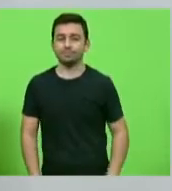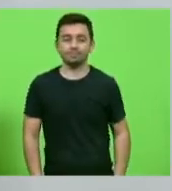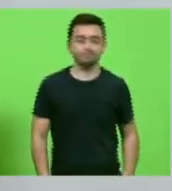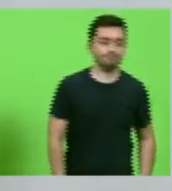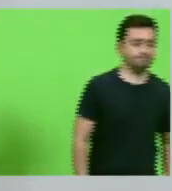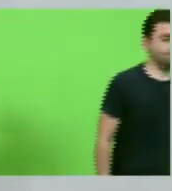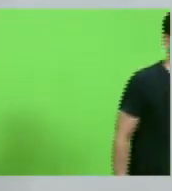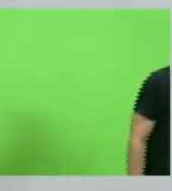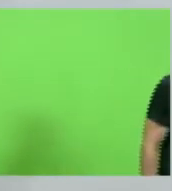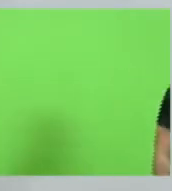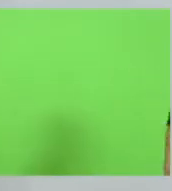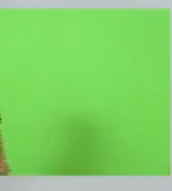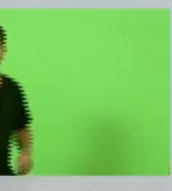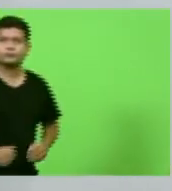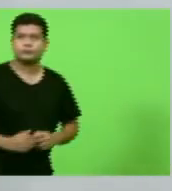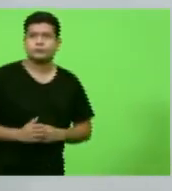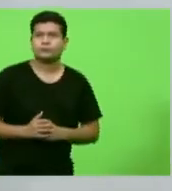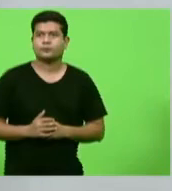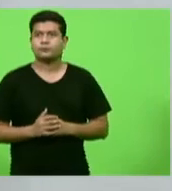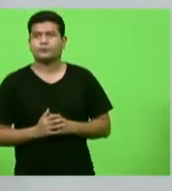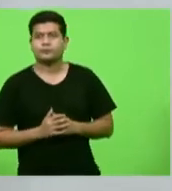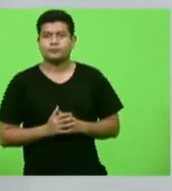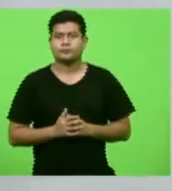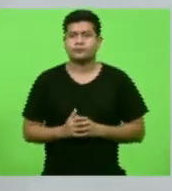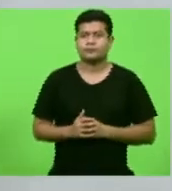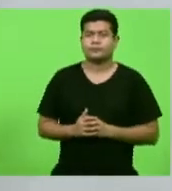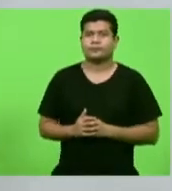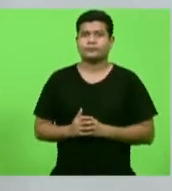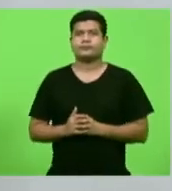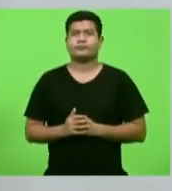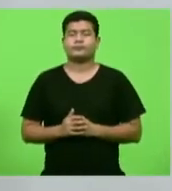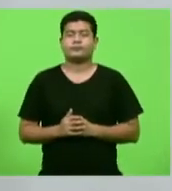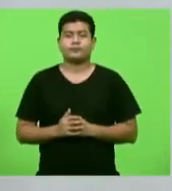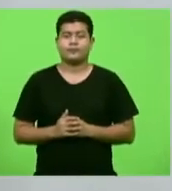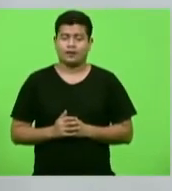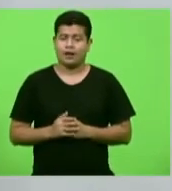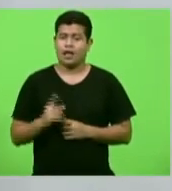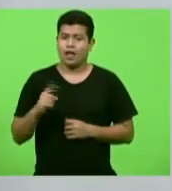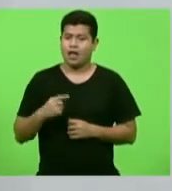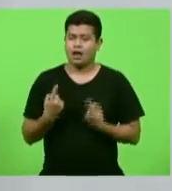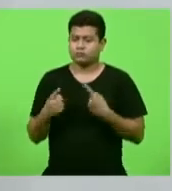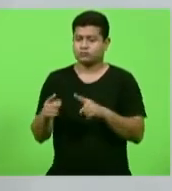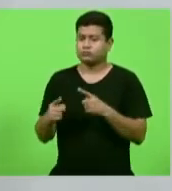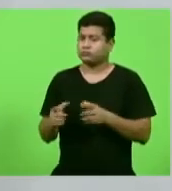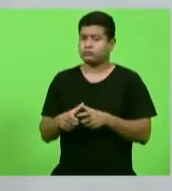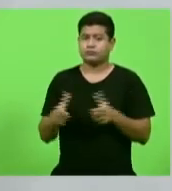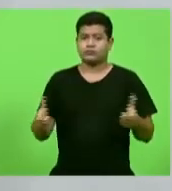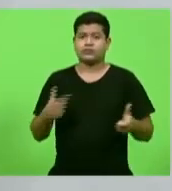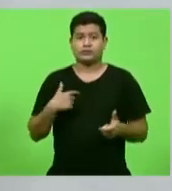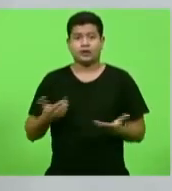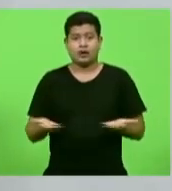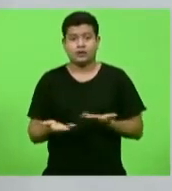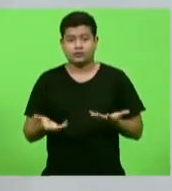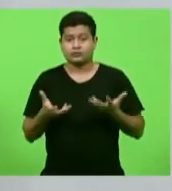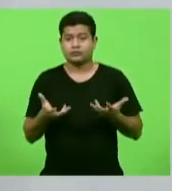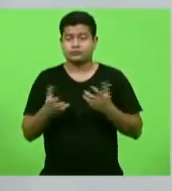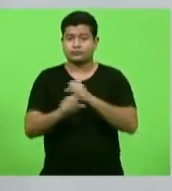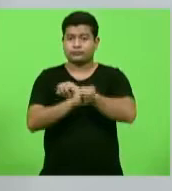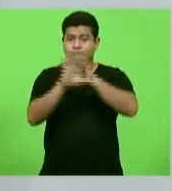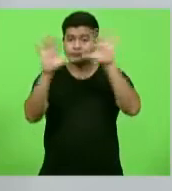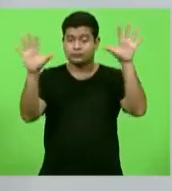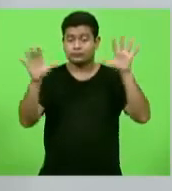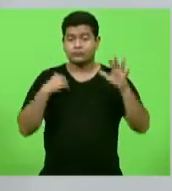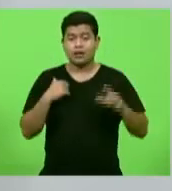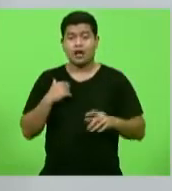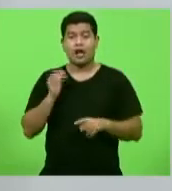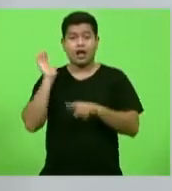comum, que era uma coisa, uma violência enorme, e com o intuito de promover o esclarecimento, trazer